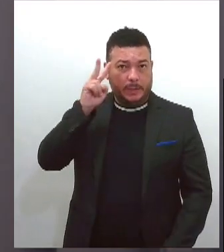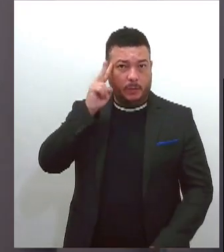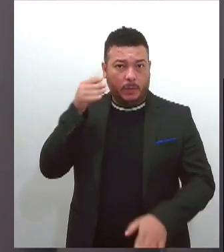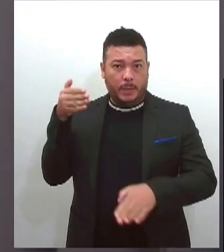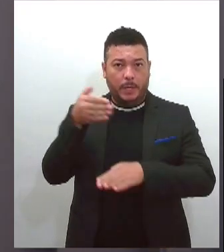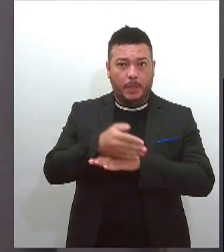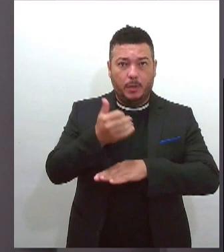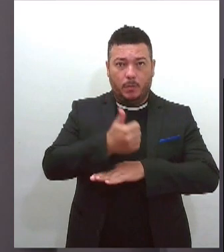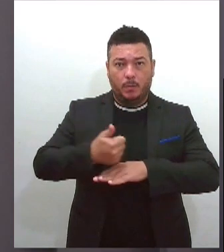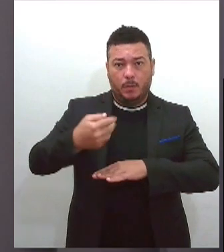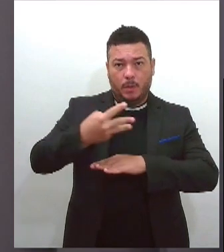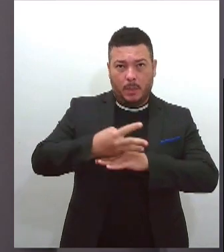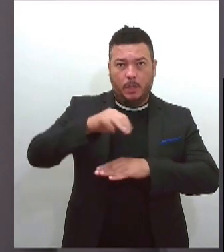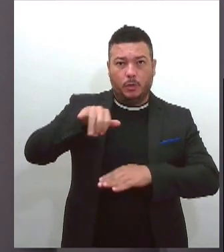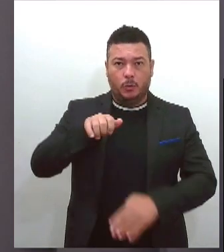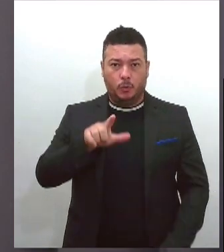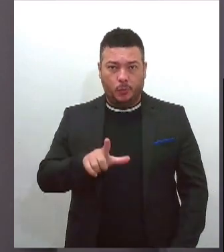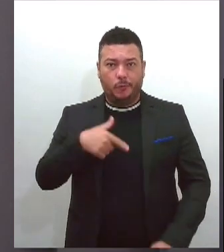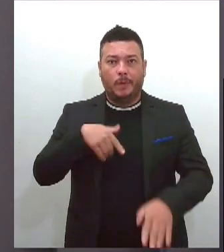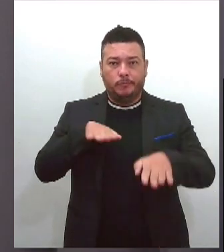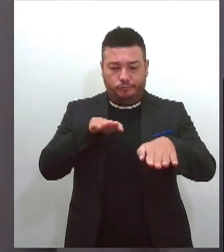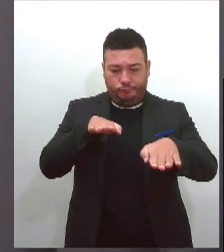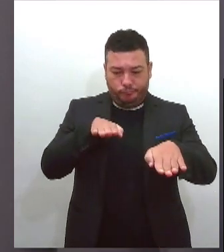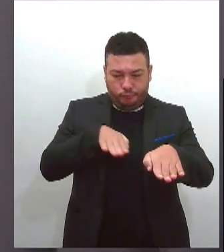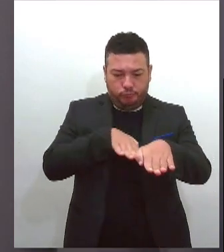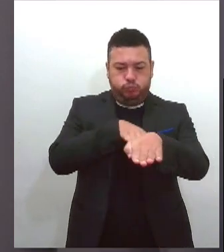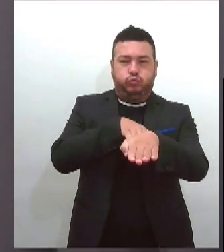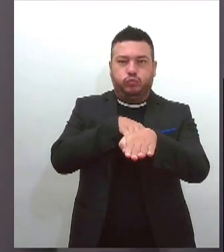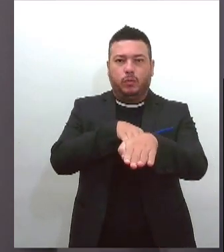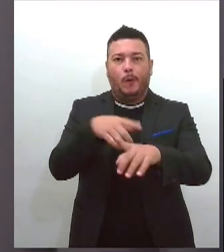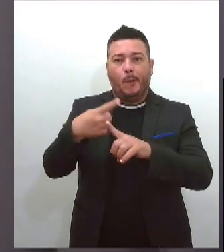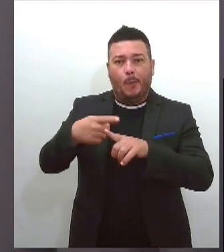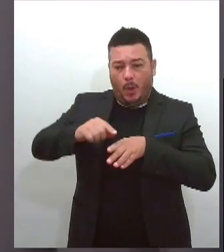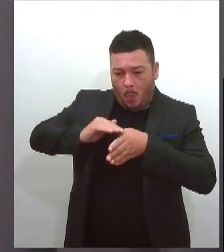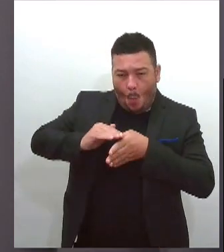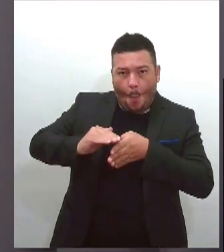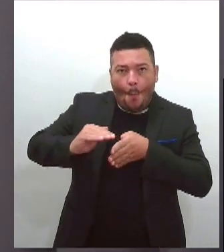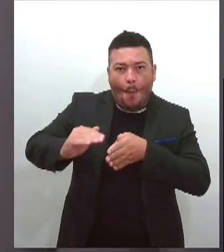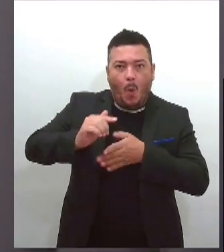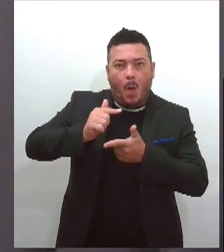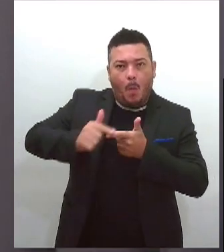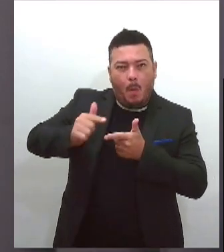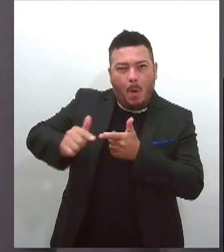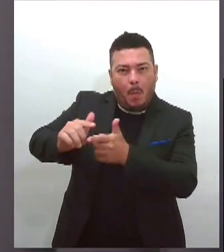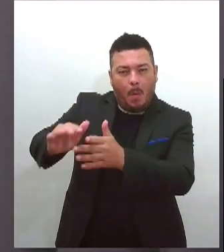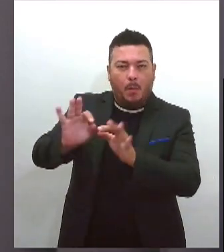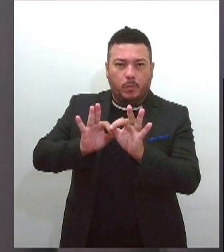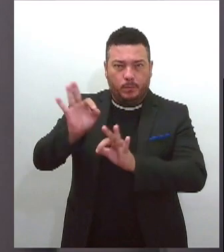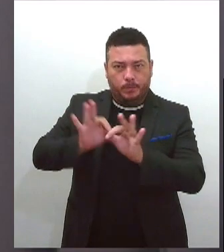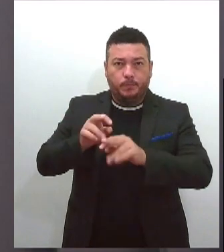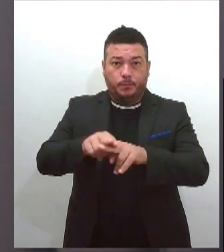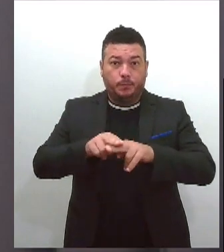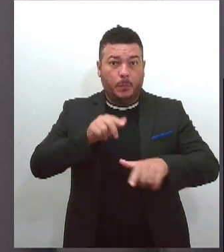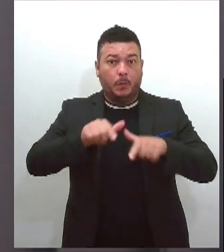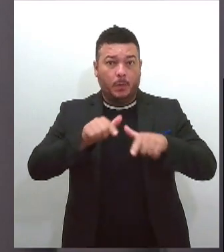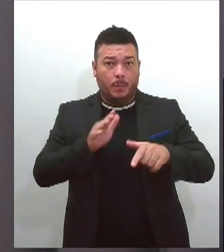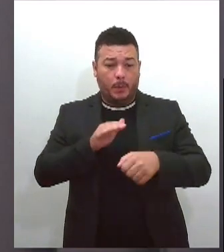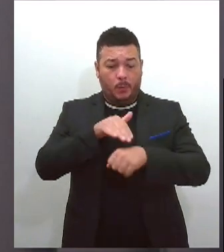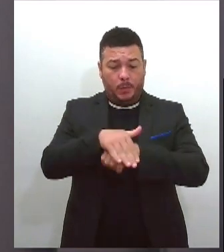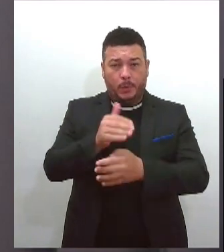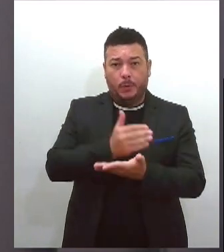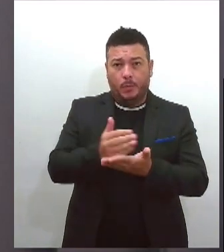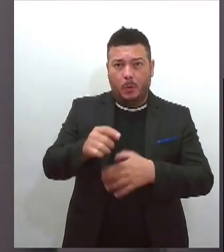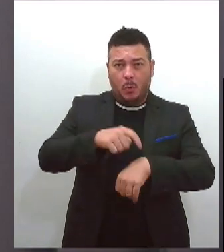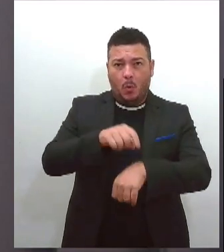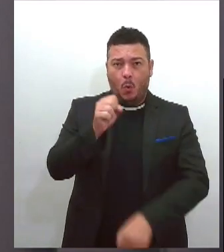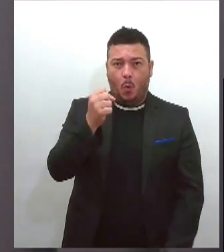pista para aplicação da segunda camada de asfalto na avenida. O serviço será executado no período da noite, a partir das 20